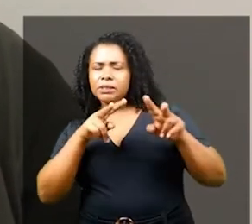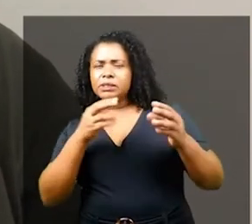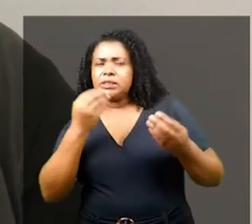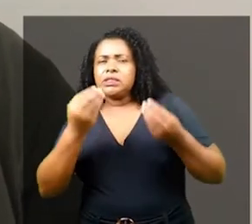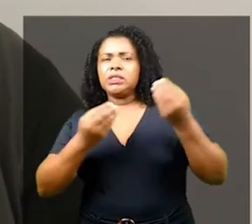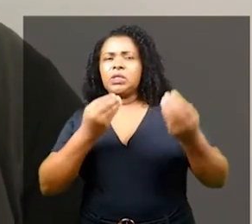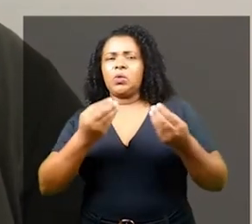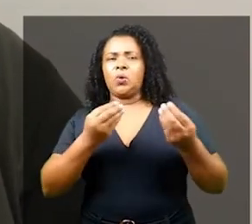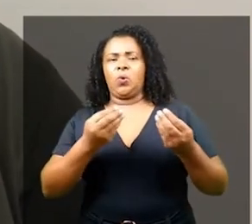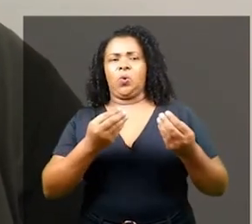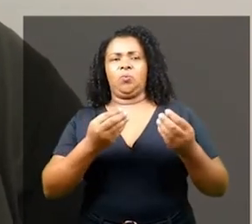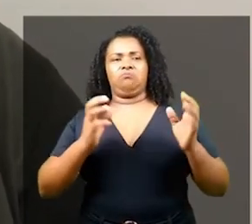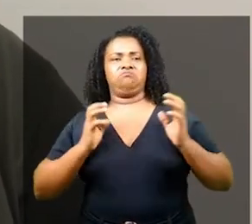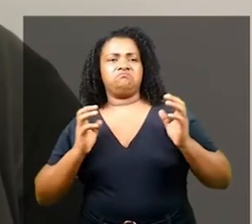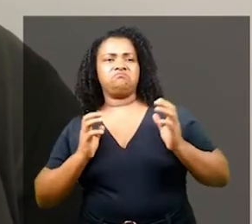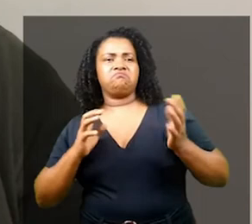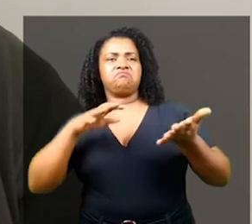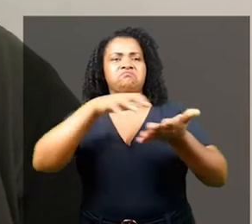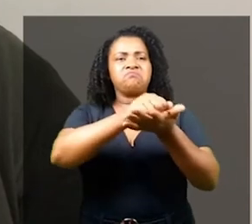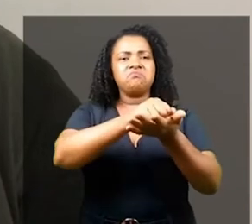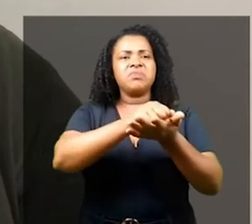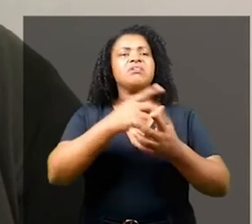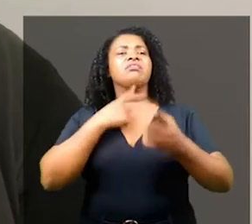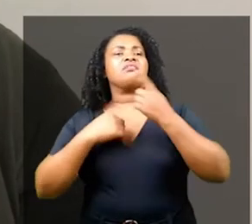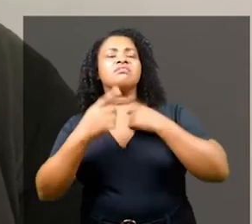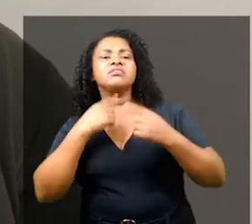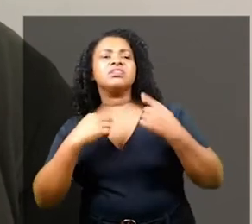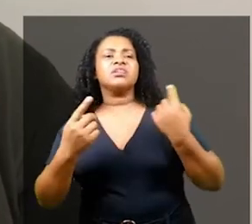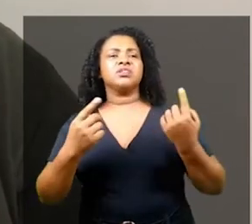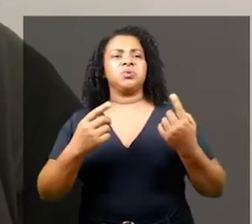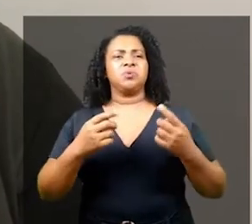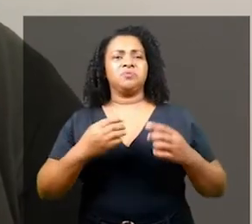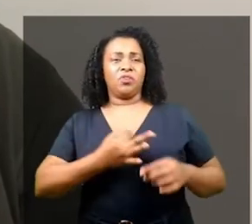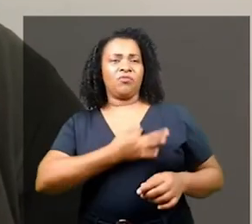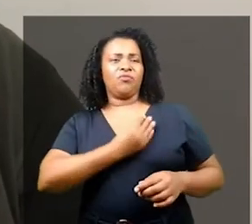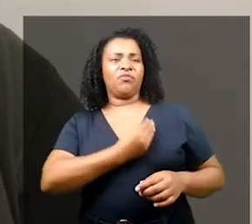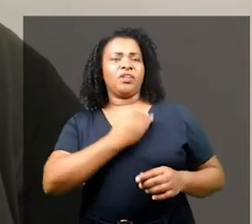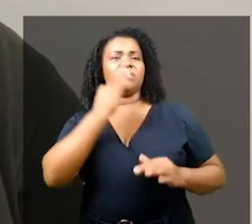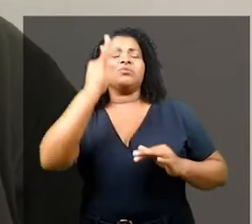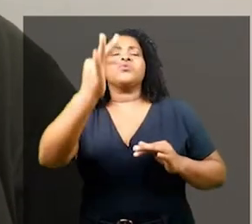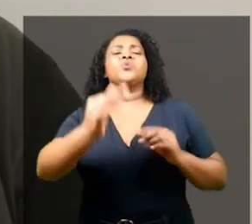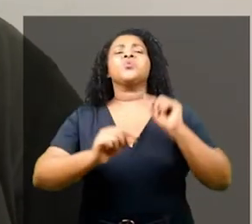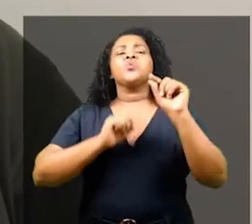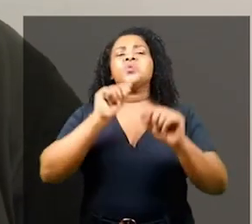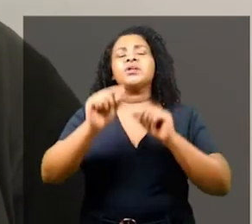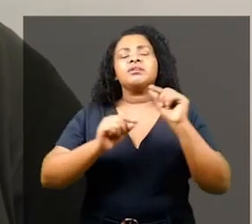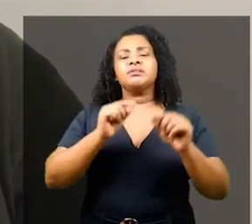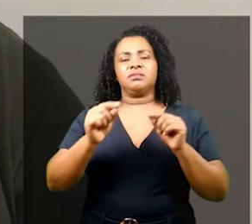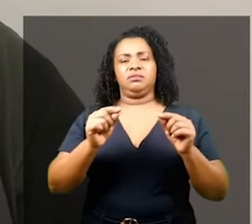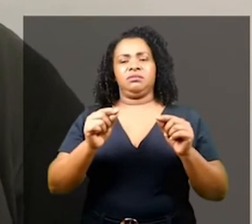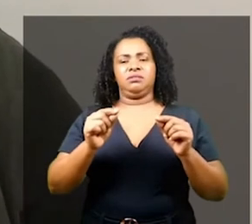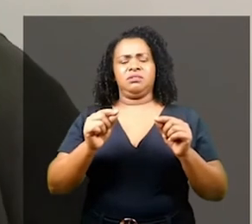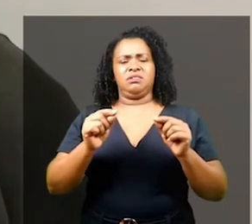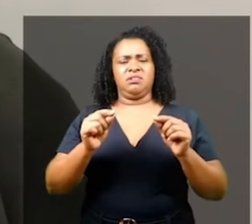Um prisma que pode ativar a noção de riqueza, propriedade, desejo e perspectiva de